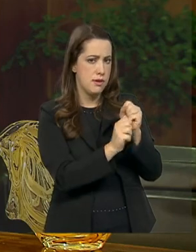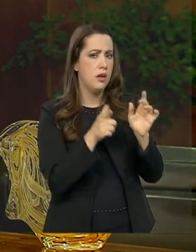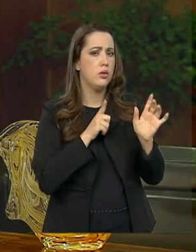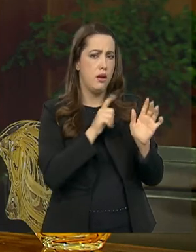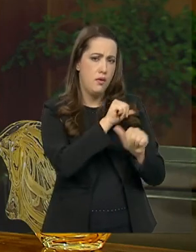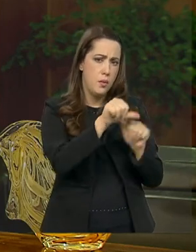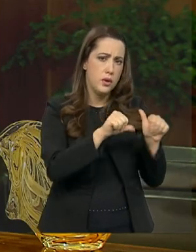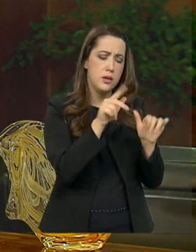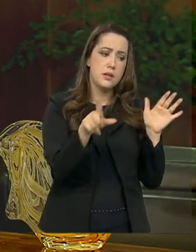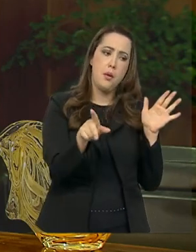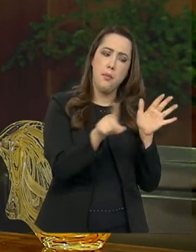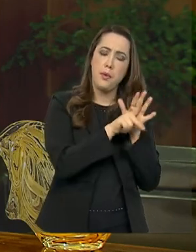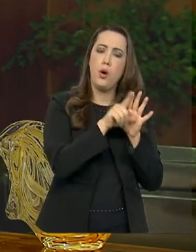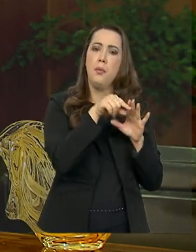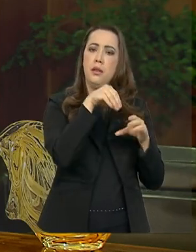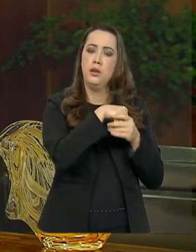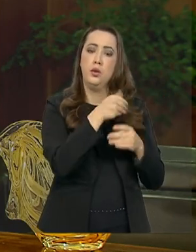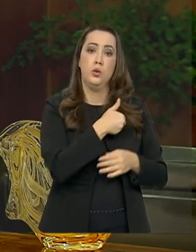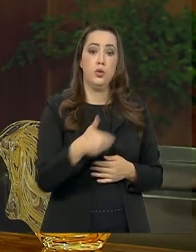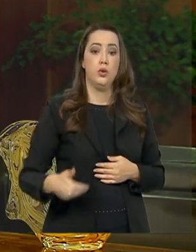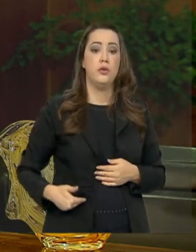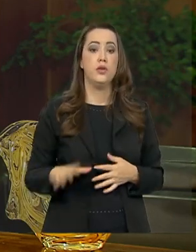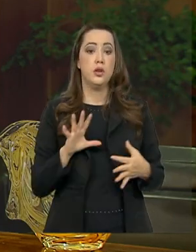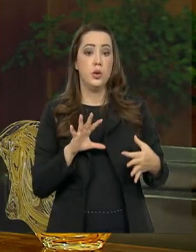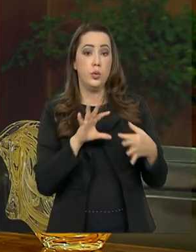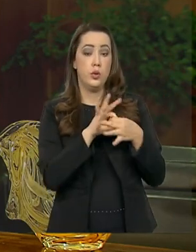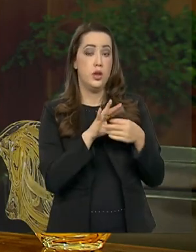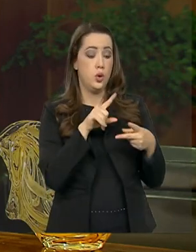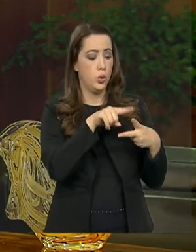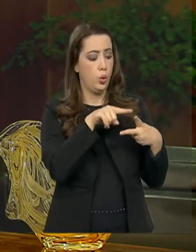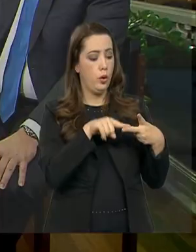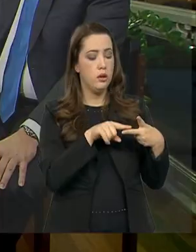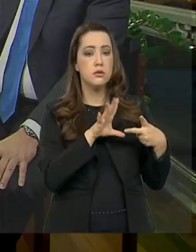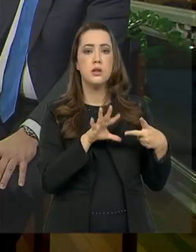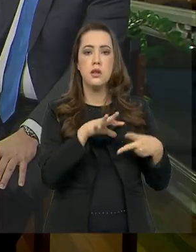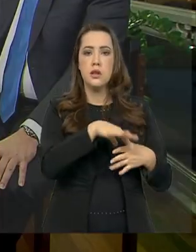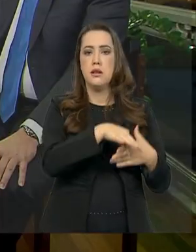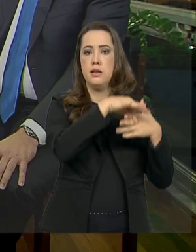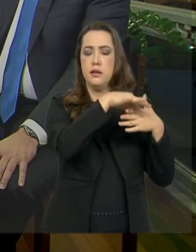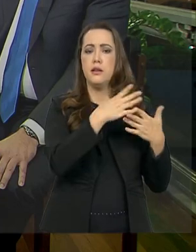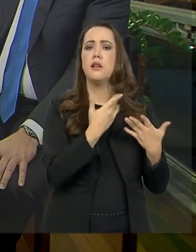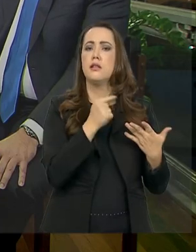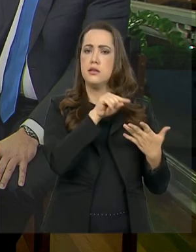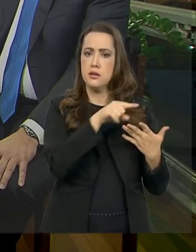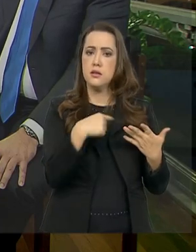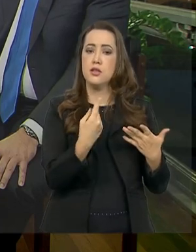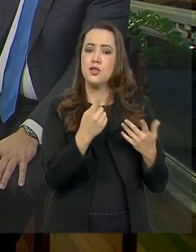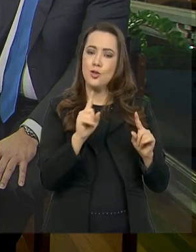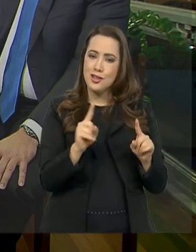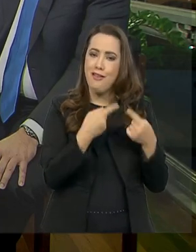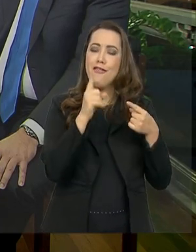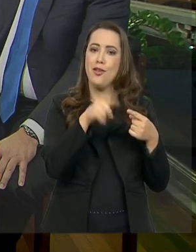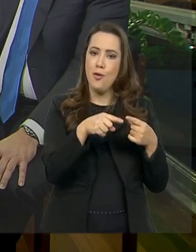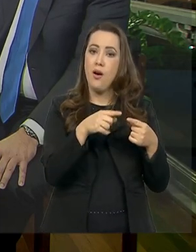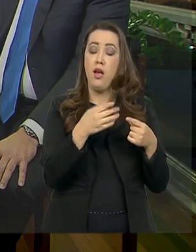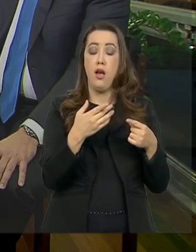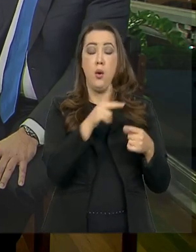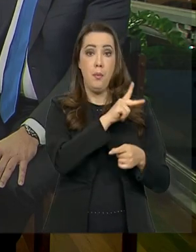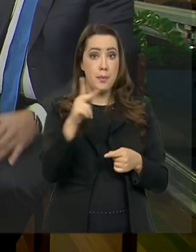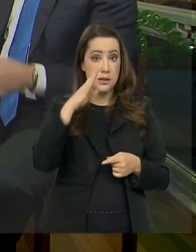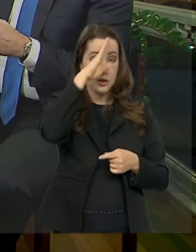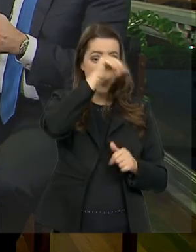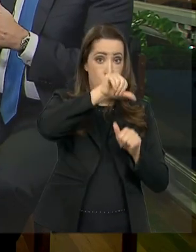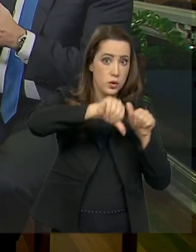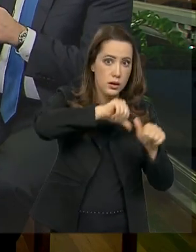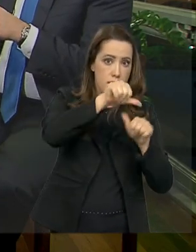assumi a Secretaria Geral acumulando com a subchefia jurídica e o desafio é esse, é implementar as mudanças que o presidente quer para a população brasileira.